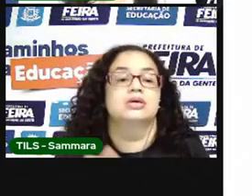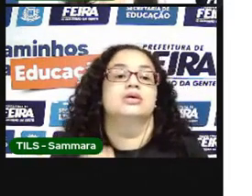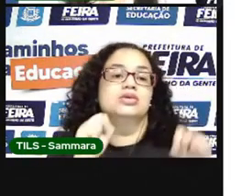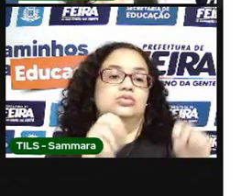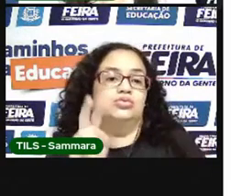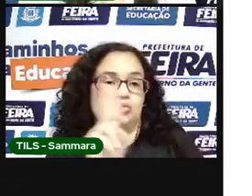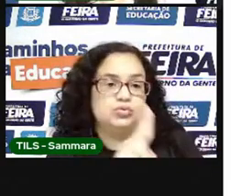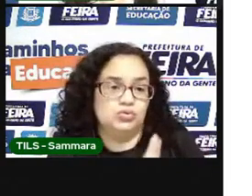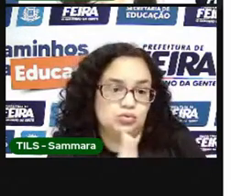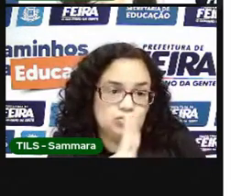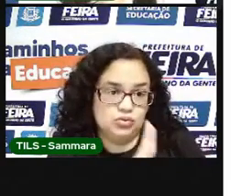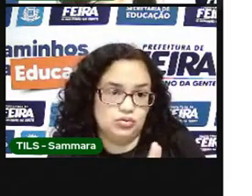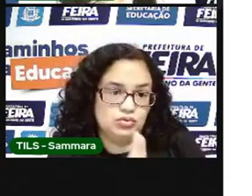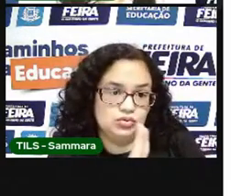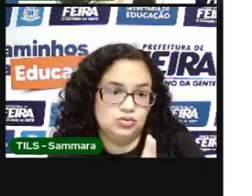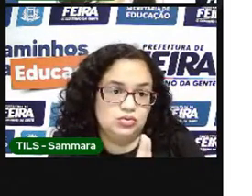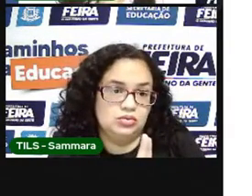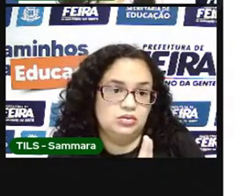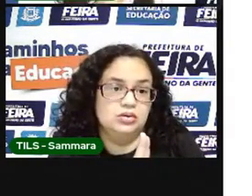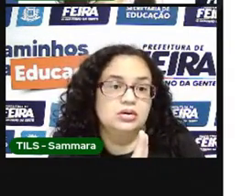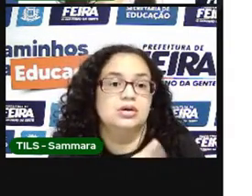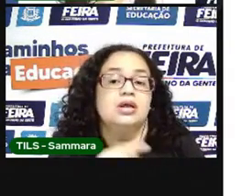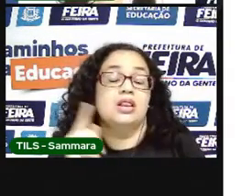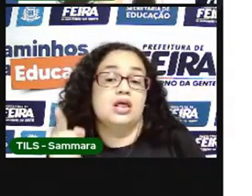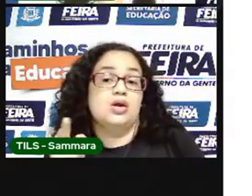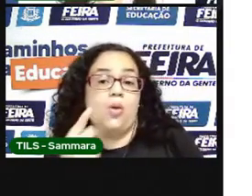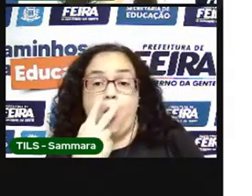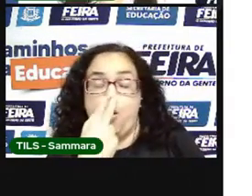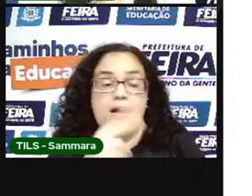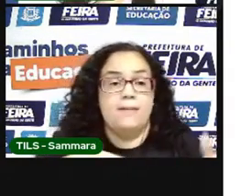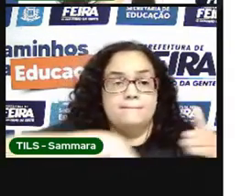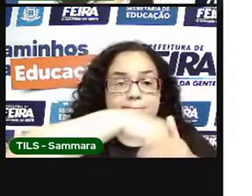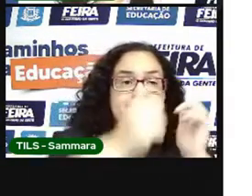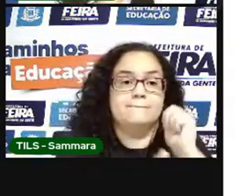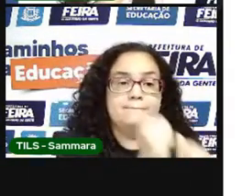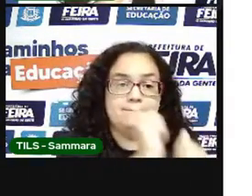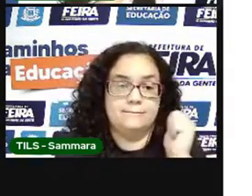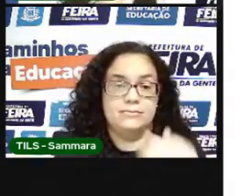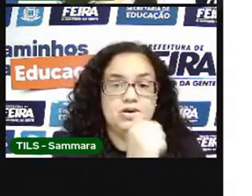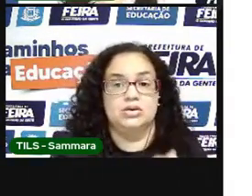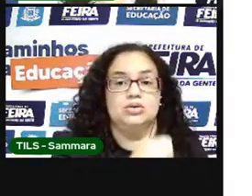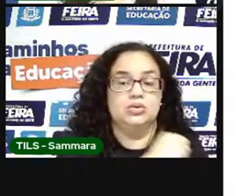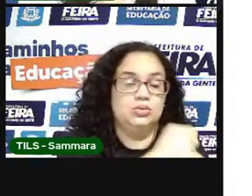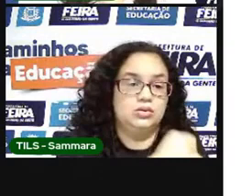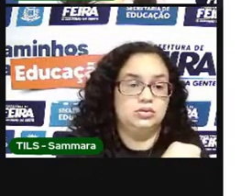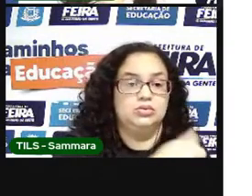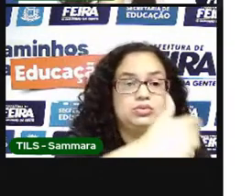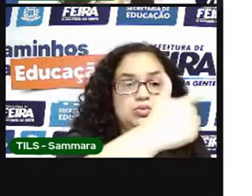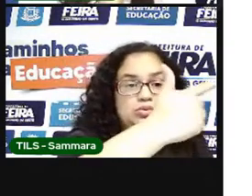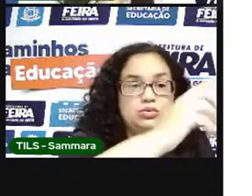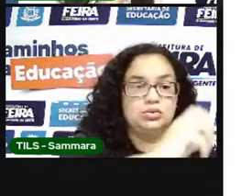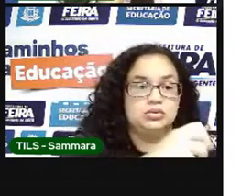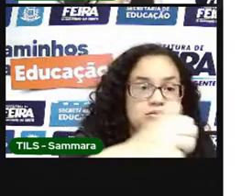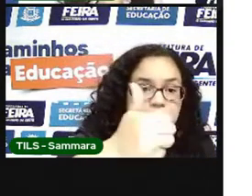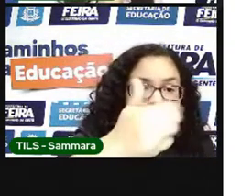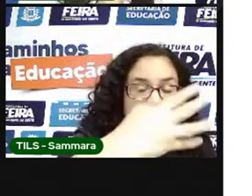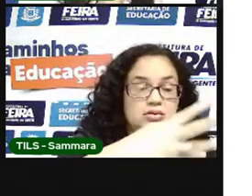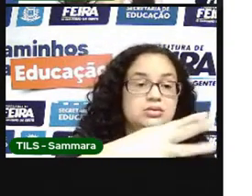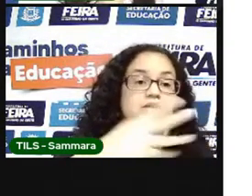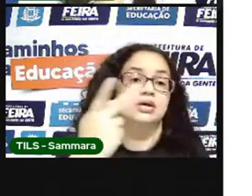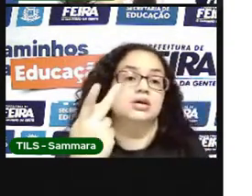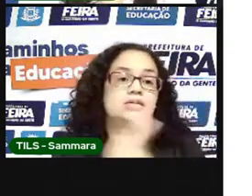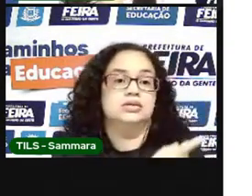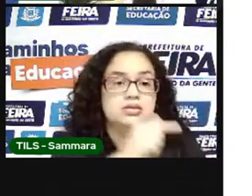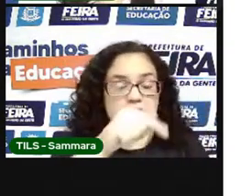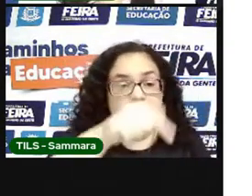utilizado na Copa, como mascote da Copa de 2014, que inclusive aconteceu aqui no Brasil. Pois